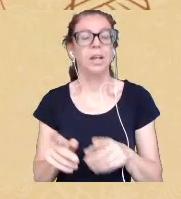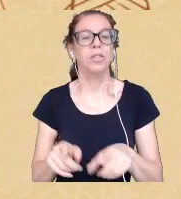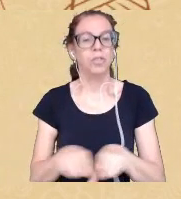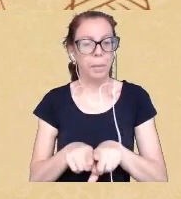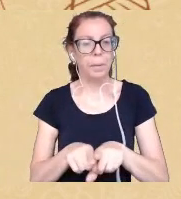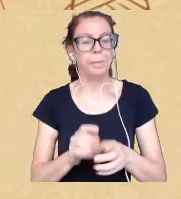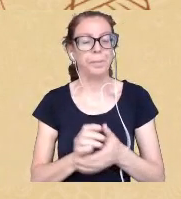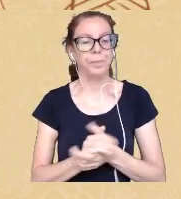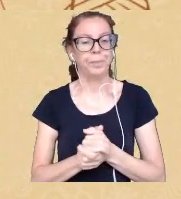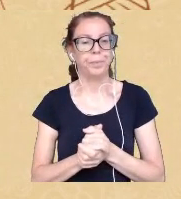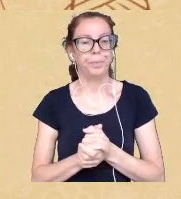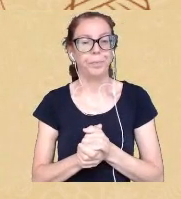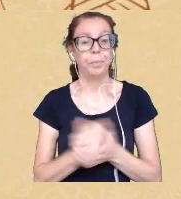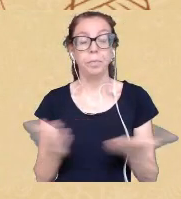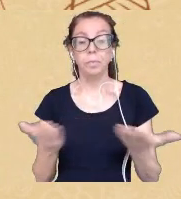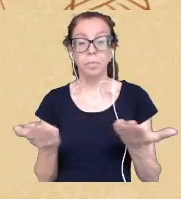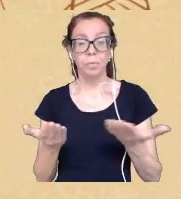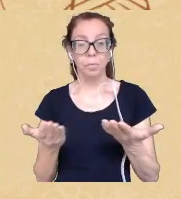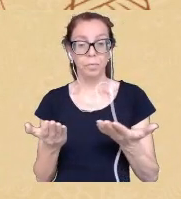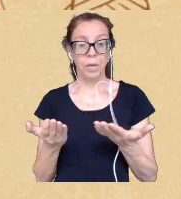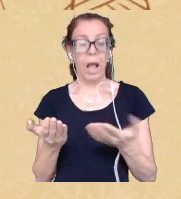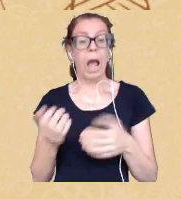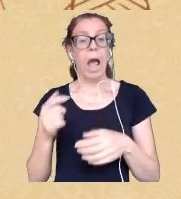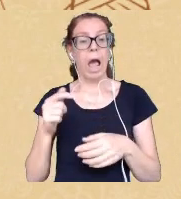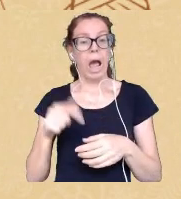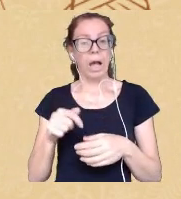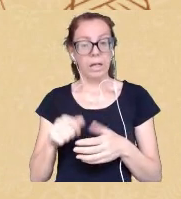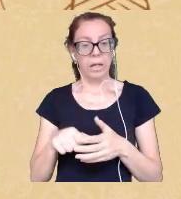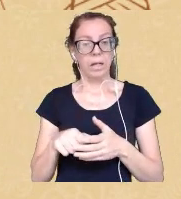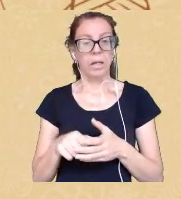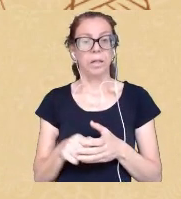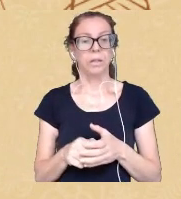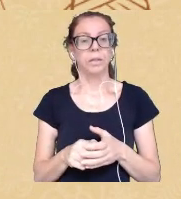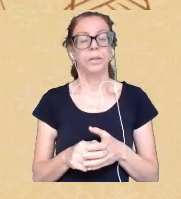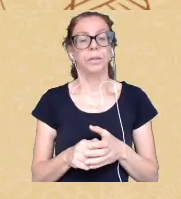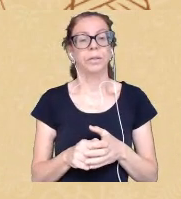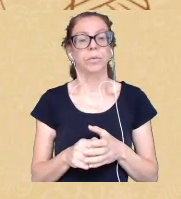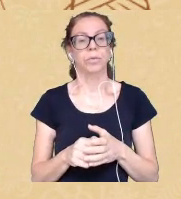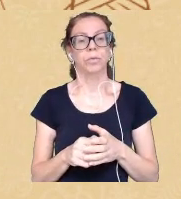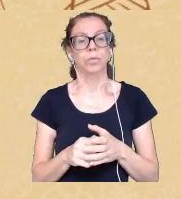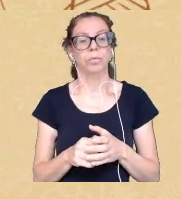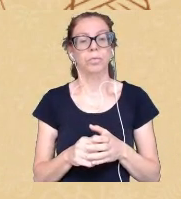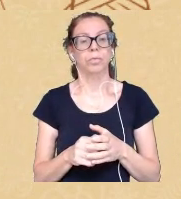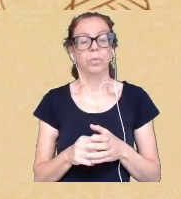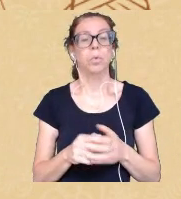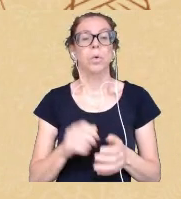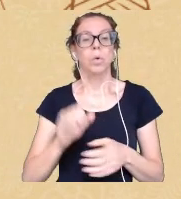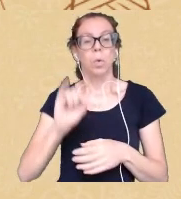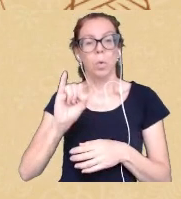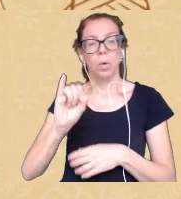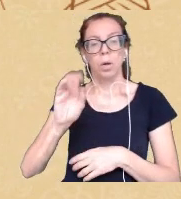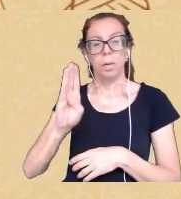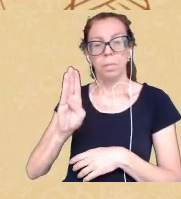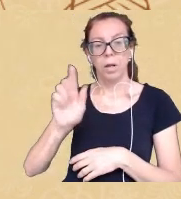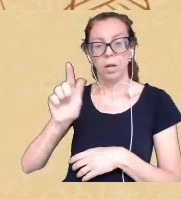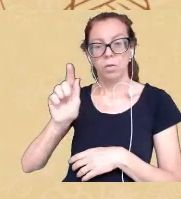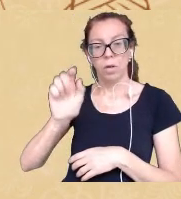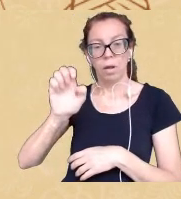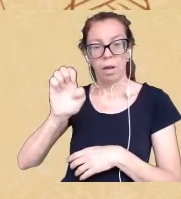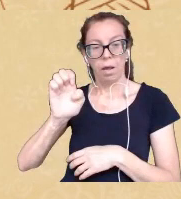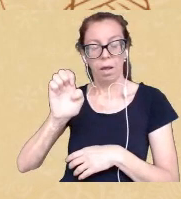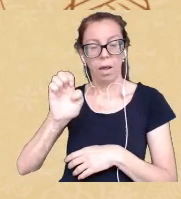aqui nos formulários do conselho assim como no IBGE nós utilizamos a categoria parda